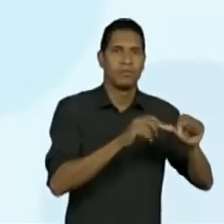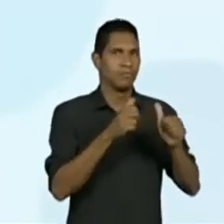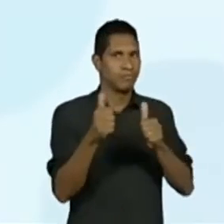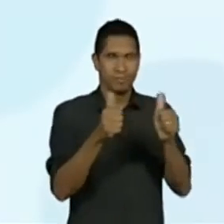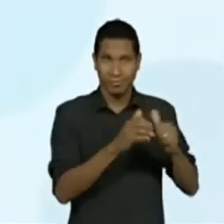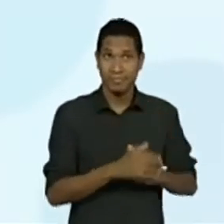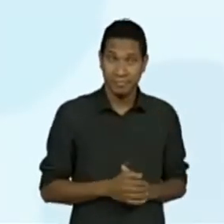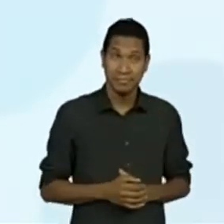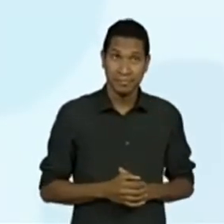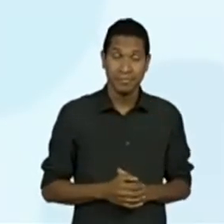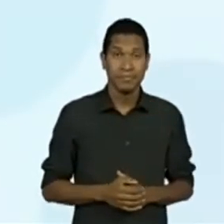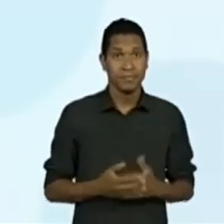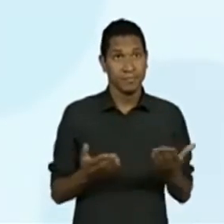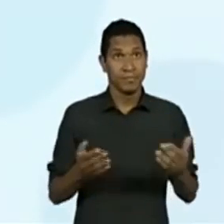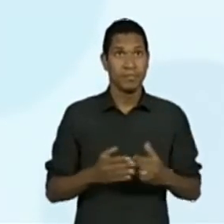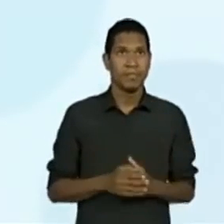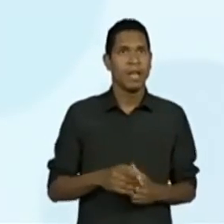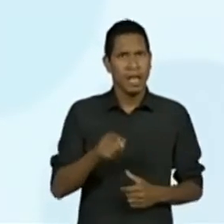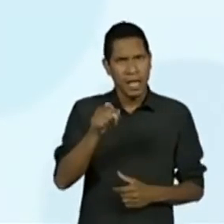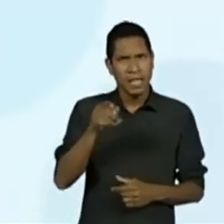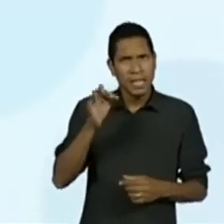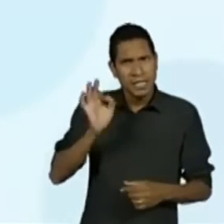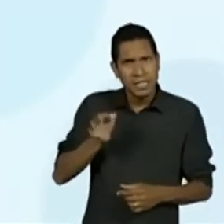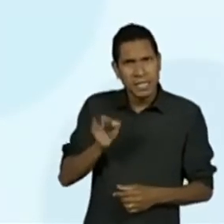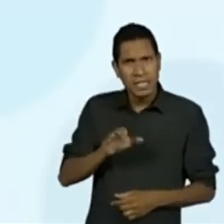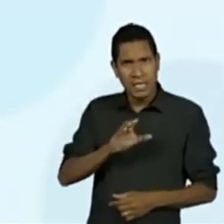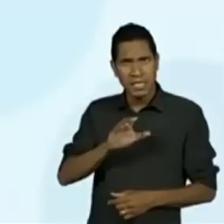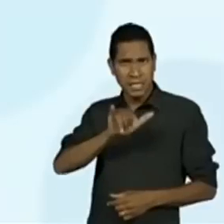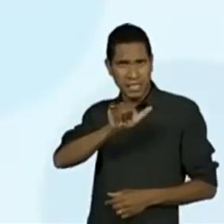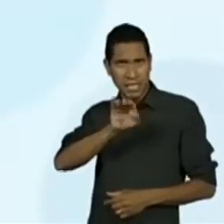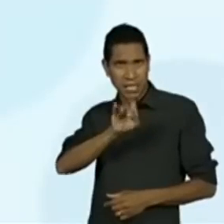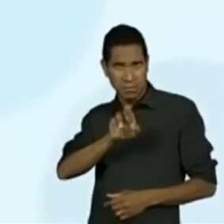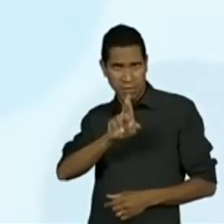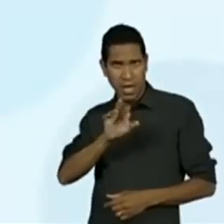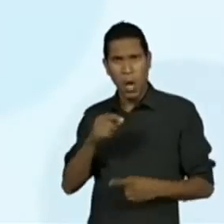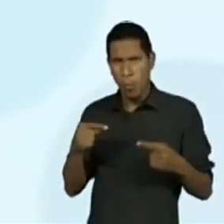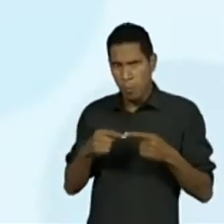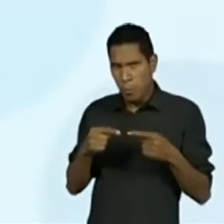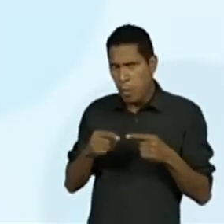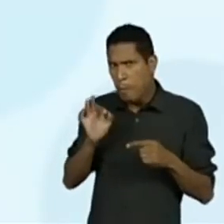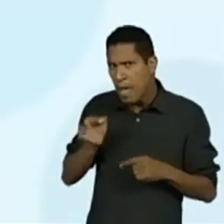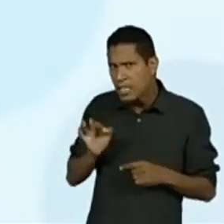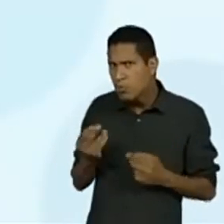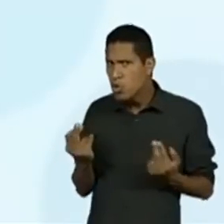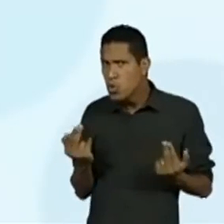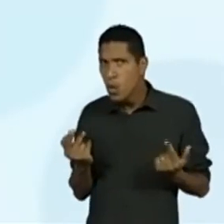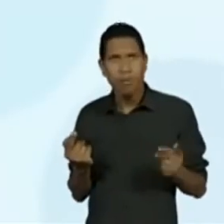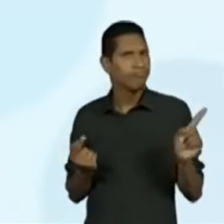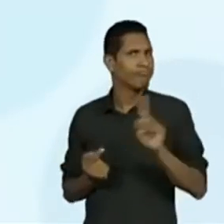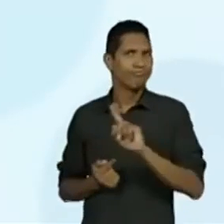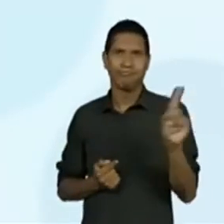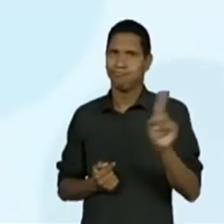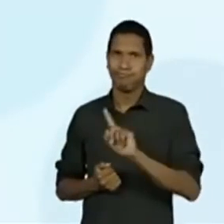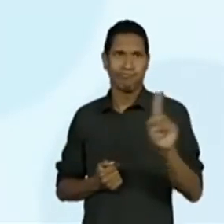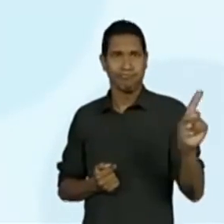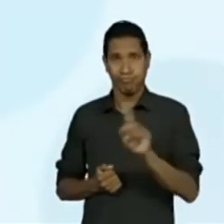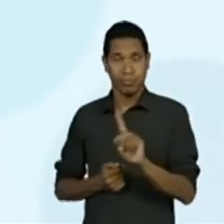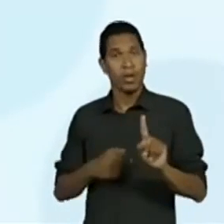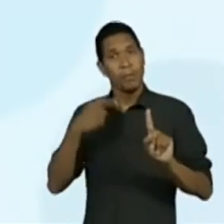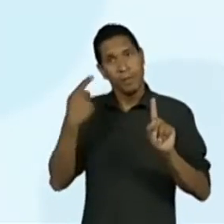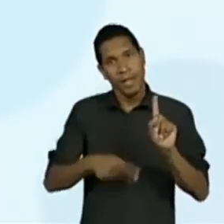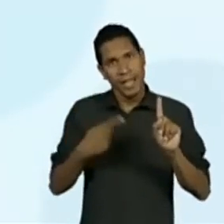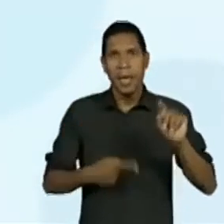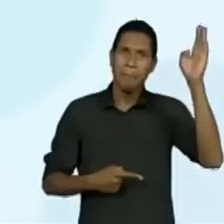perguntando se isso aqui, se seria este cyber. Não, porque nós estamos no